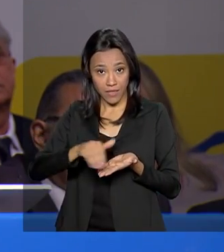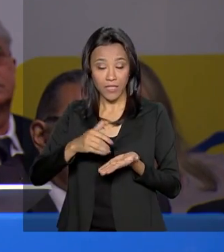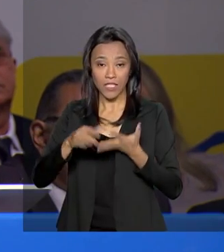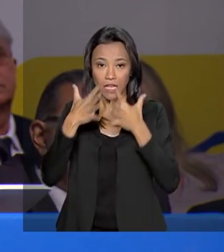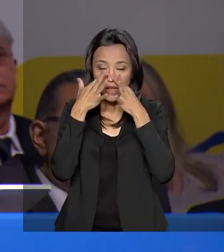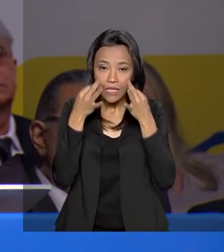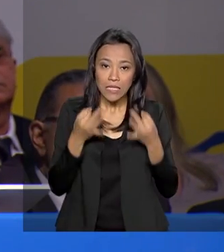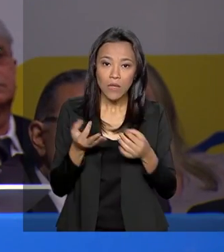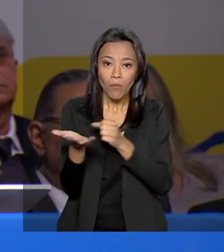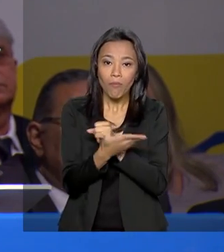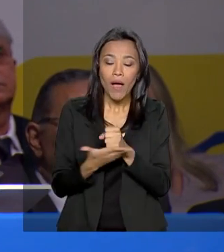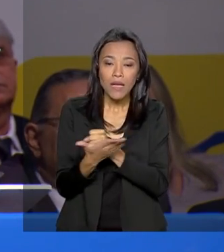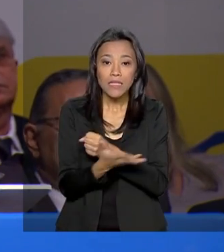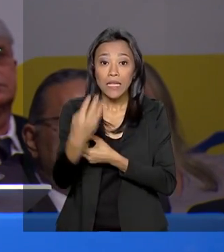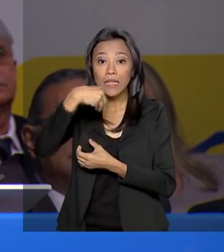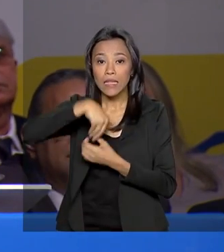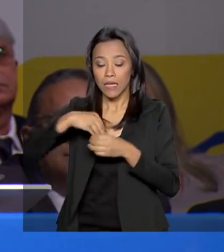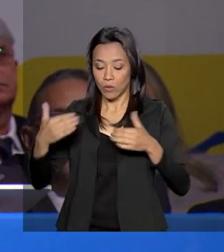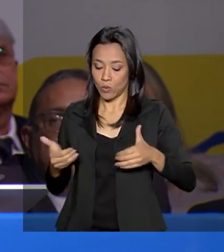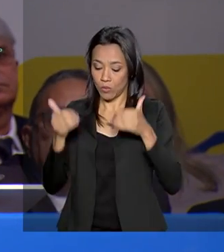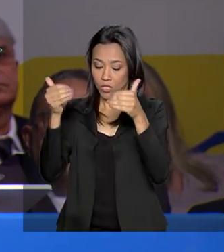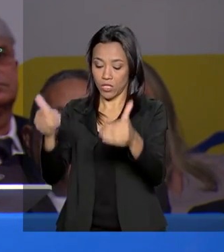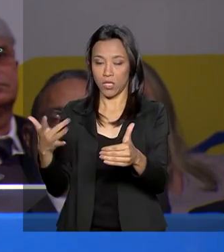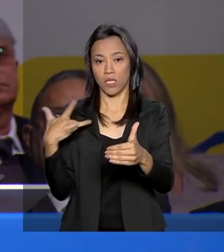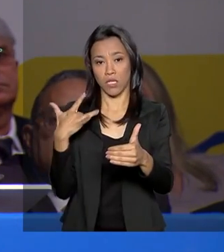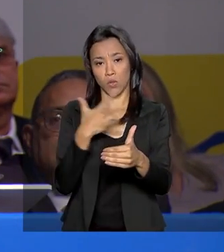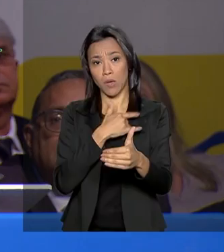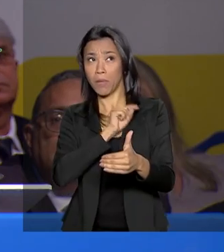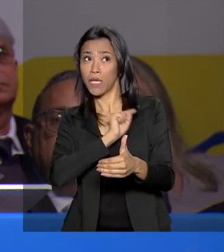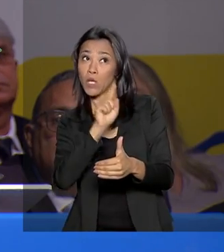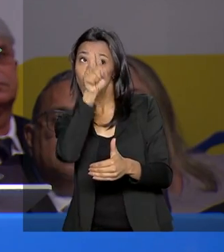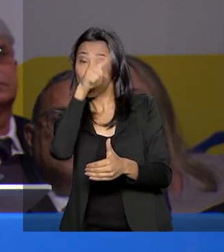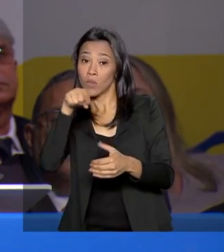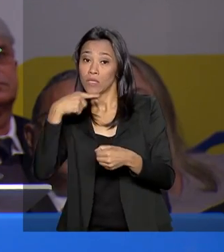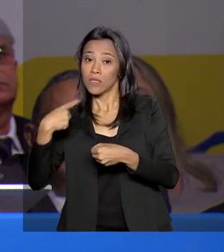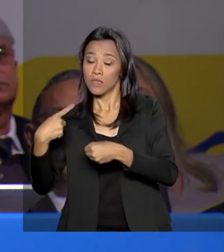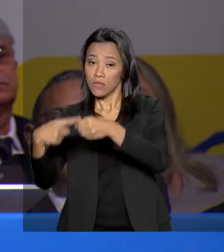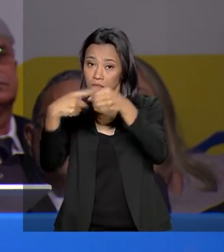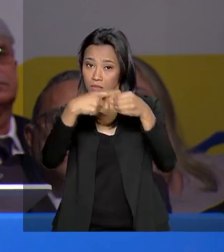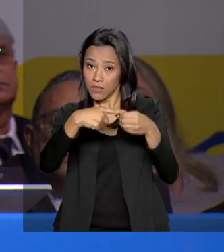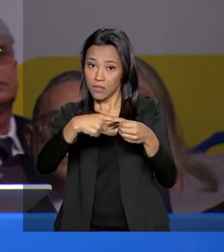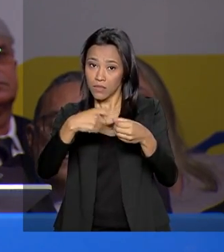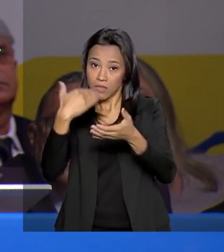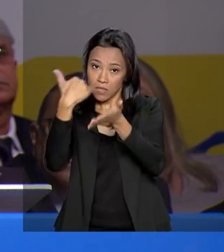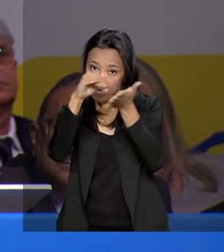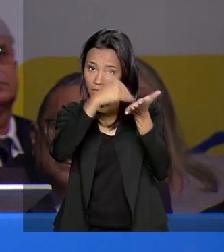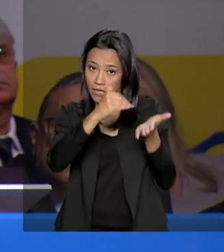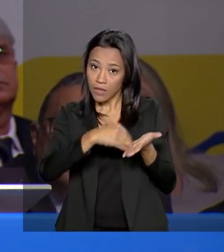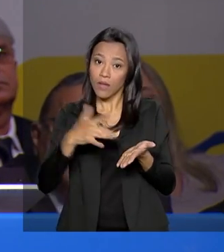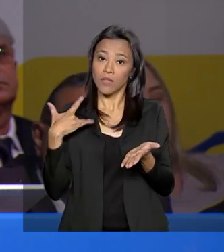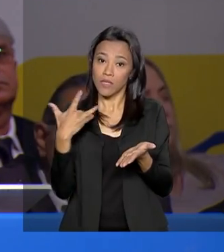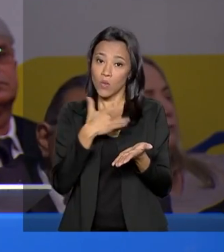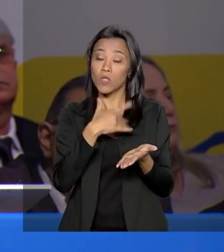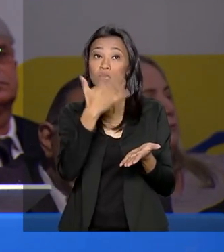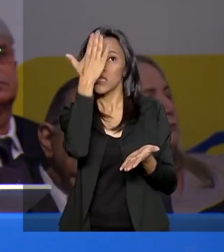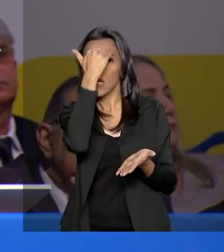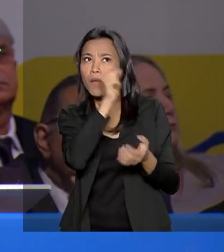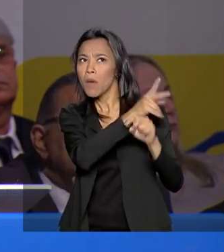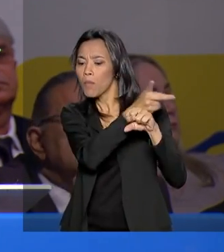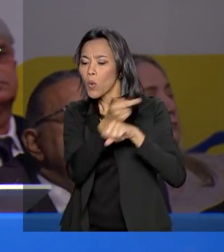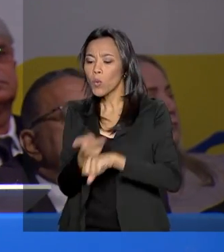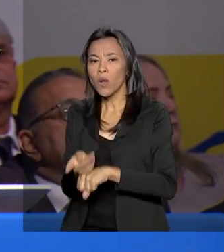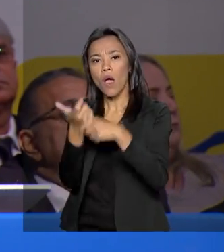de atenção básica, é para que os secretários municipais saibam, dentro do Ministério da Saúde, qual é o ponto de